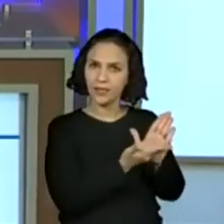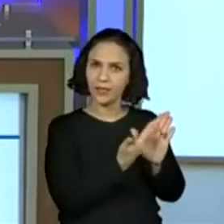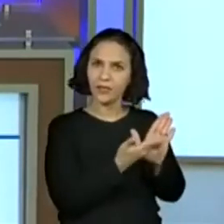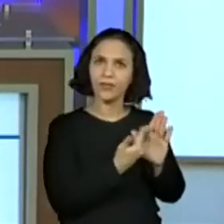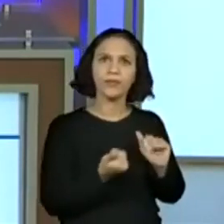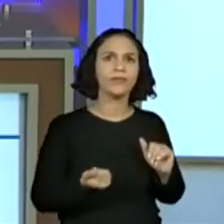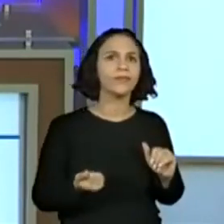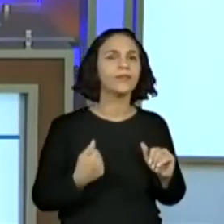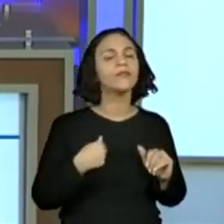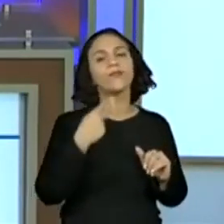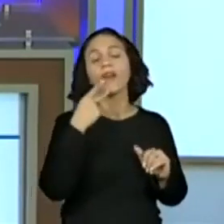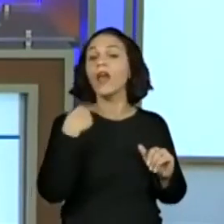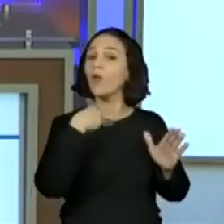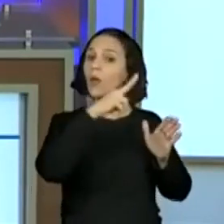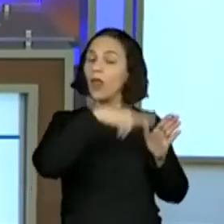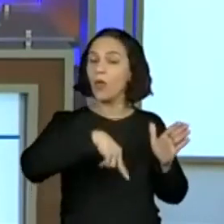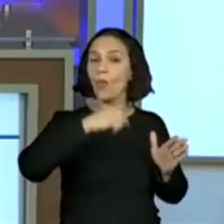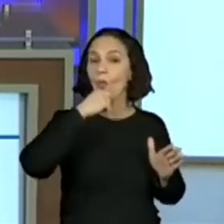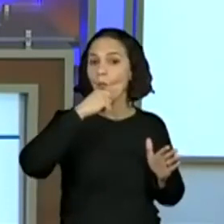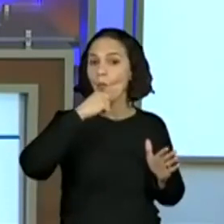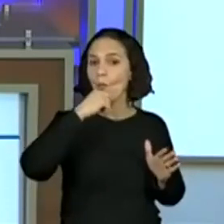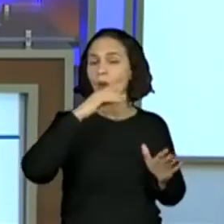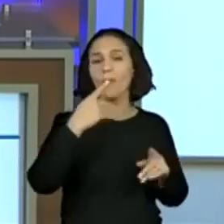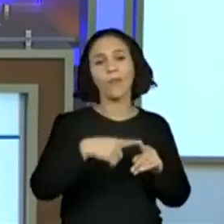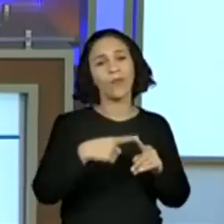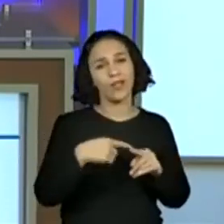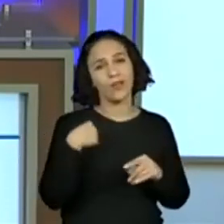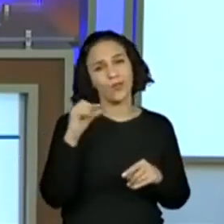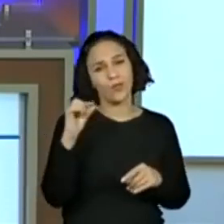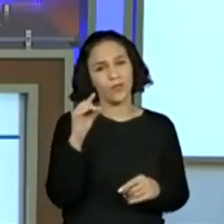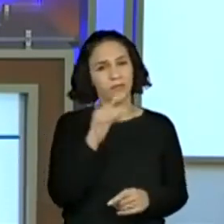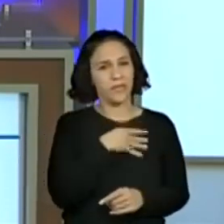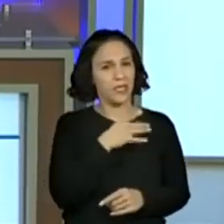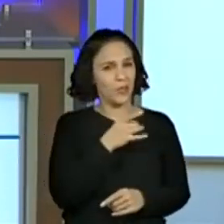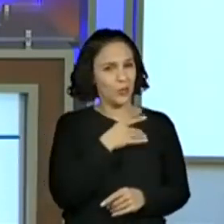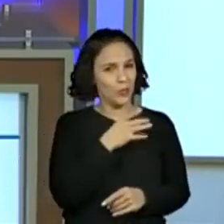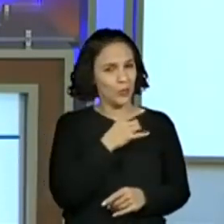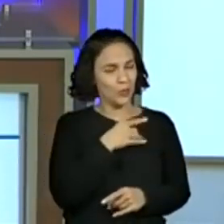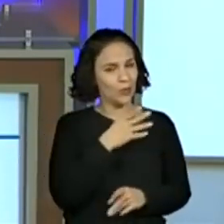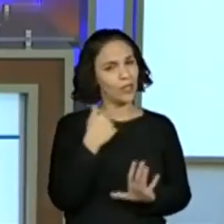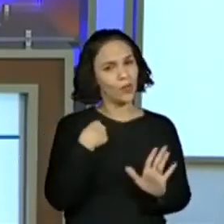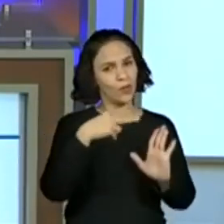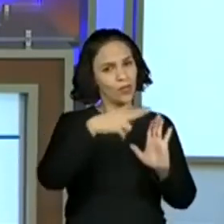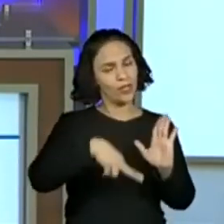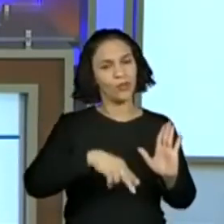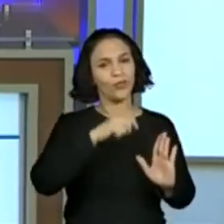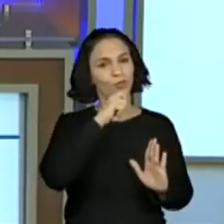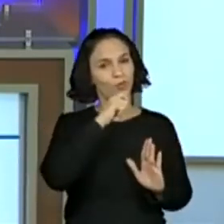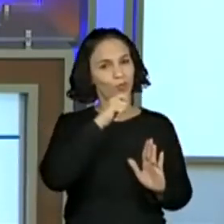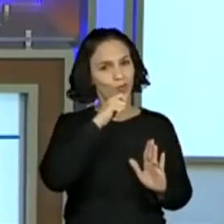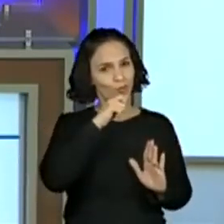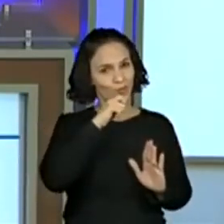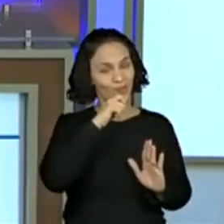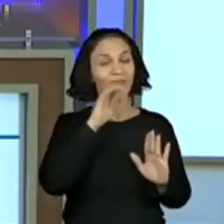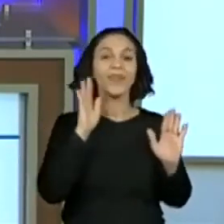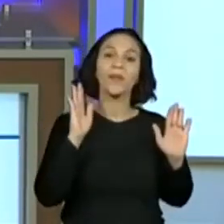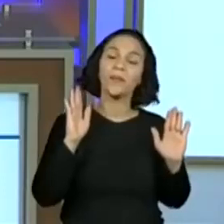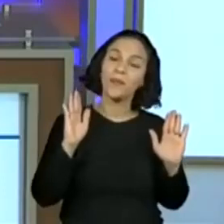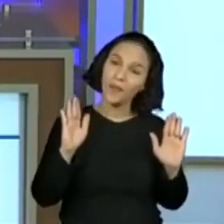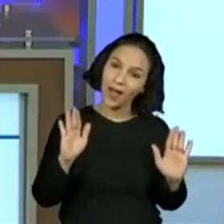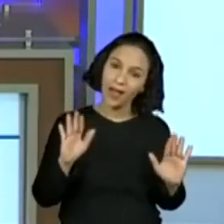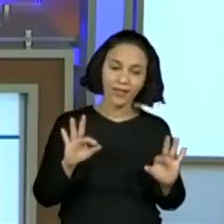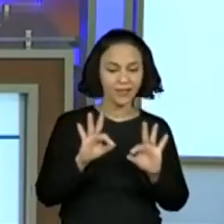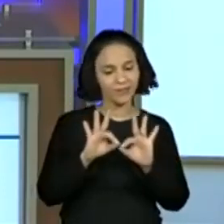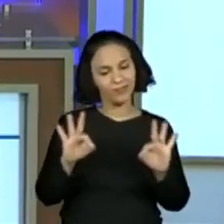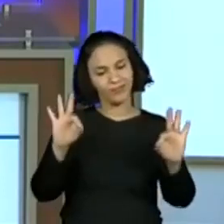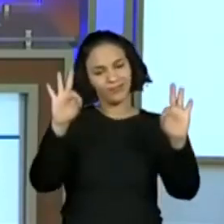dizer para vocês que eu não li esse livro, porque eu sou um pouquinho medrosa, né? Então, eu ainda não li esse livro. Mas, para medir